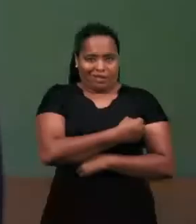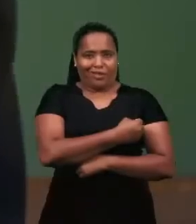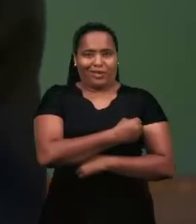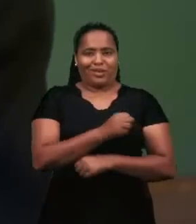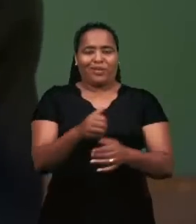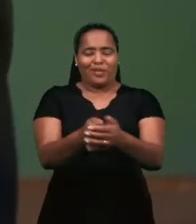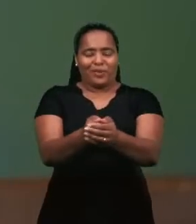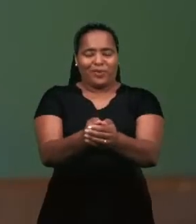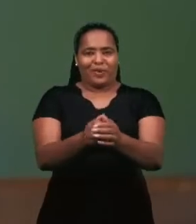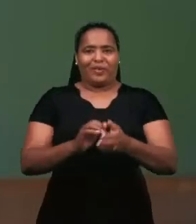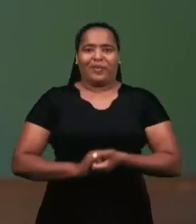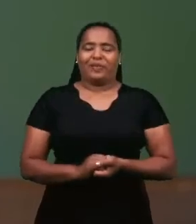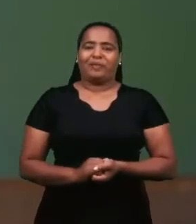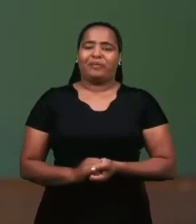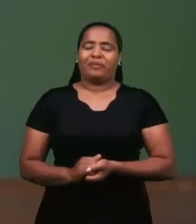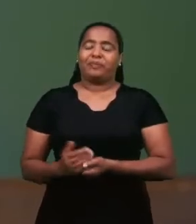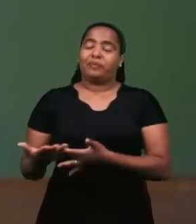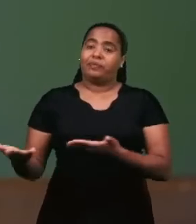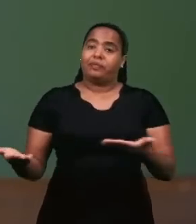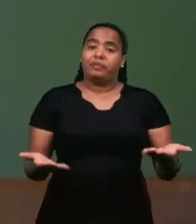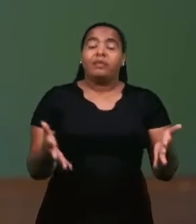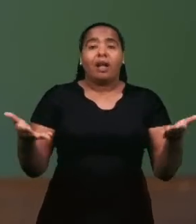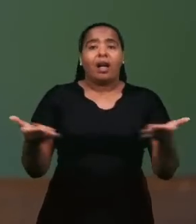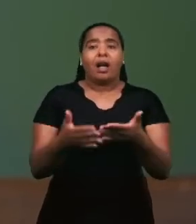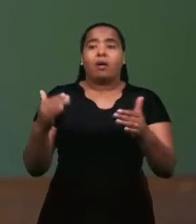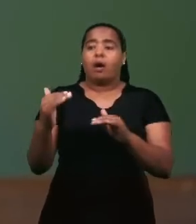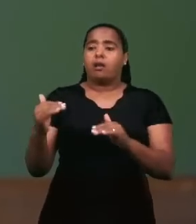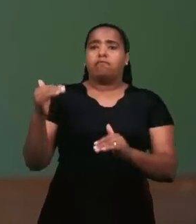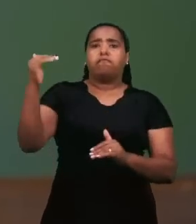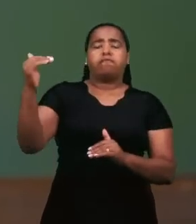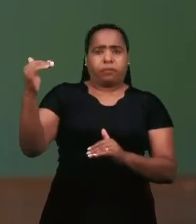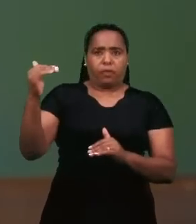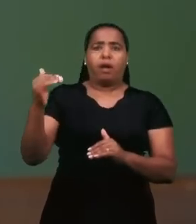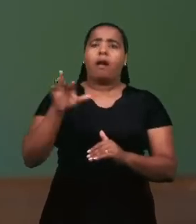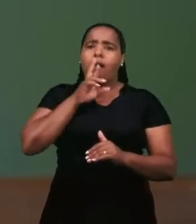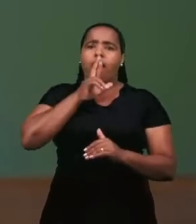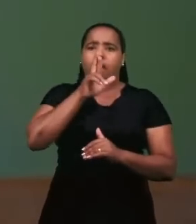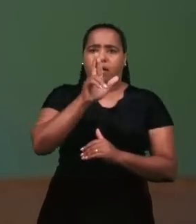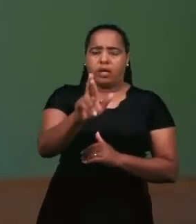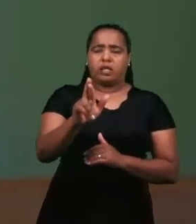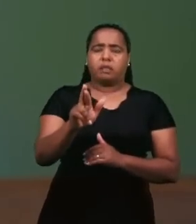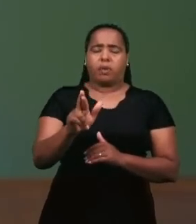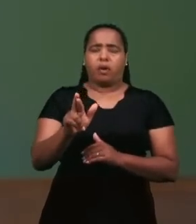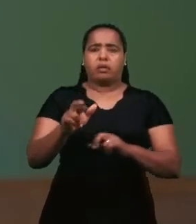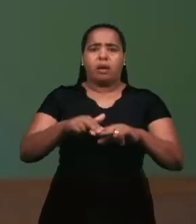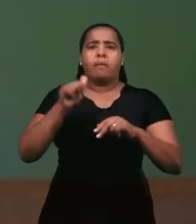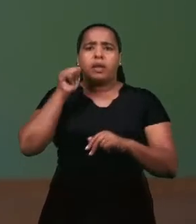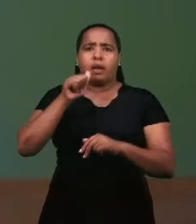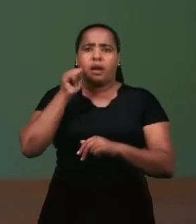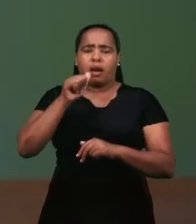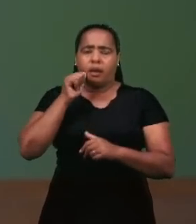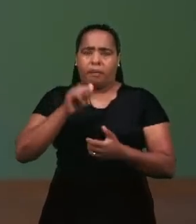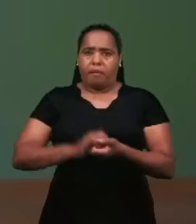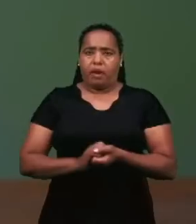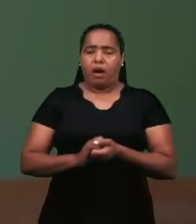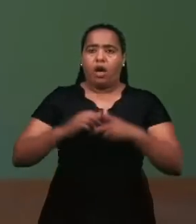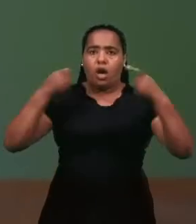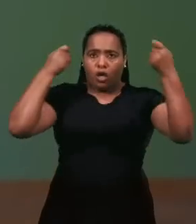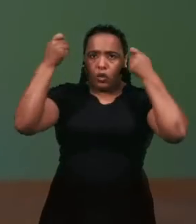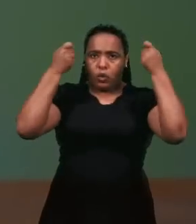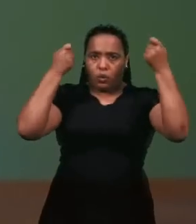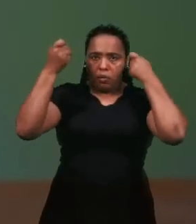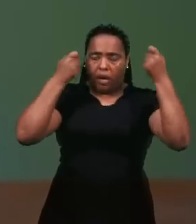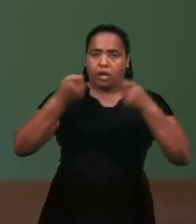Muito bem, eu quero destacar aqui esta resposta que foi dada pela nossa irmã lá de Puebla, no México, a irmã